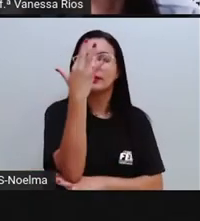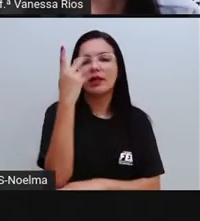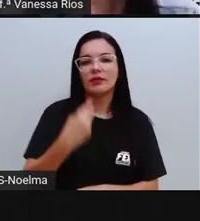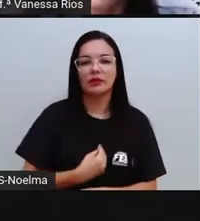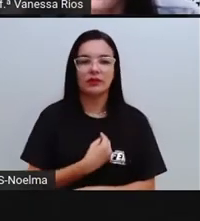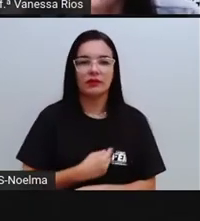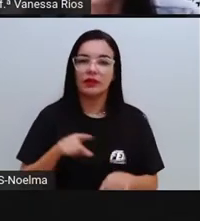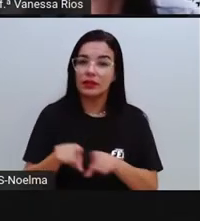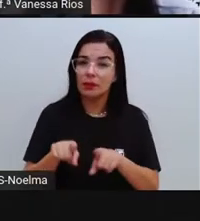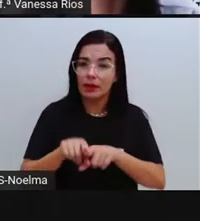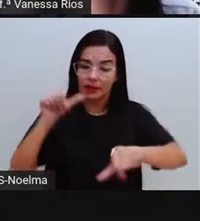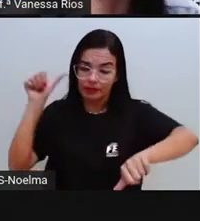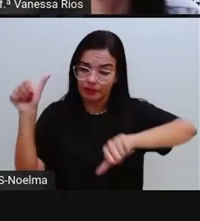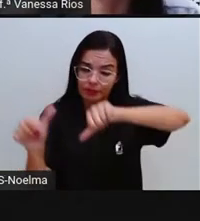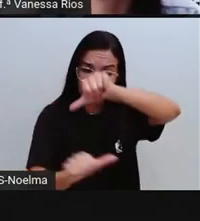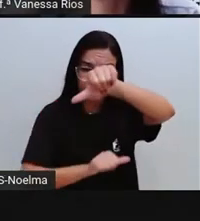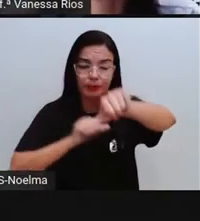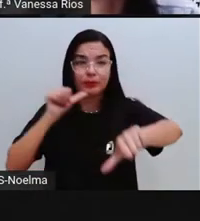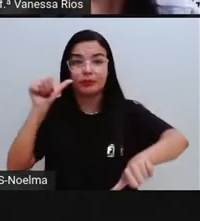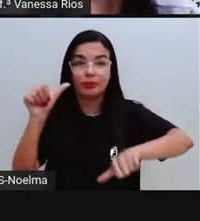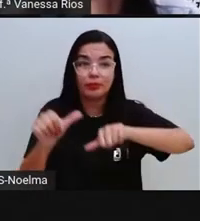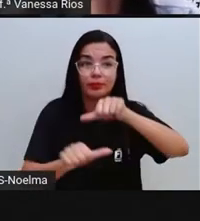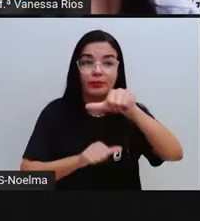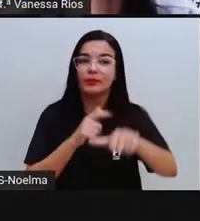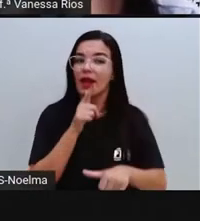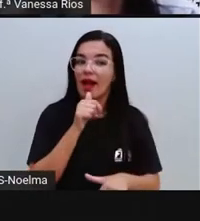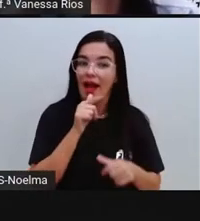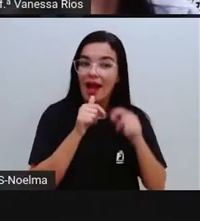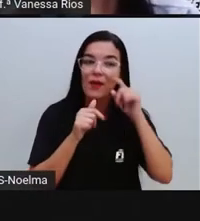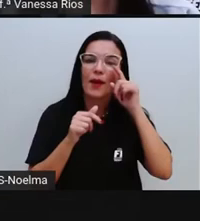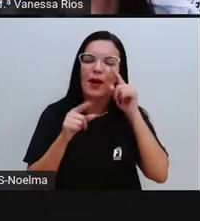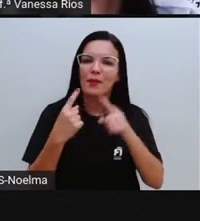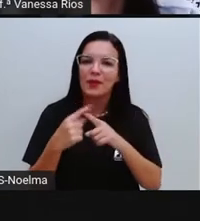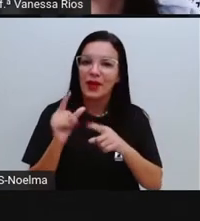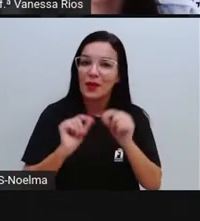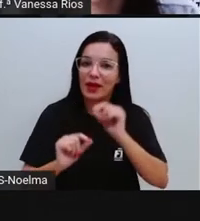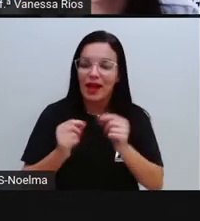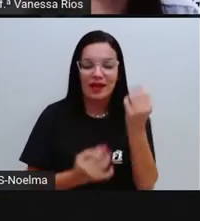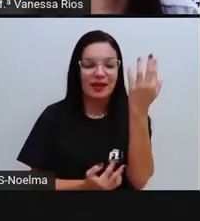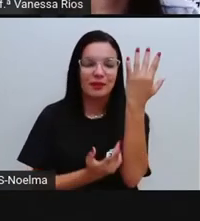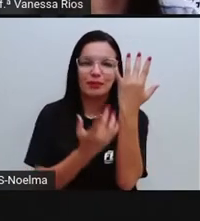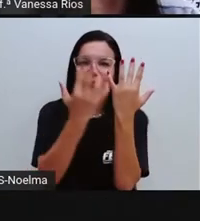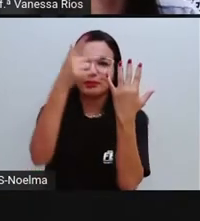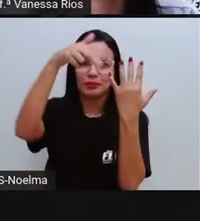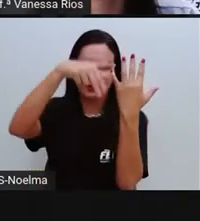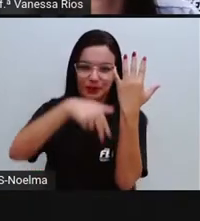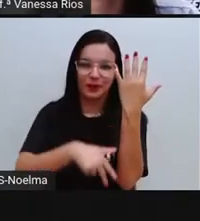renovação da água, que também é um elemento aí essencial para a nossa sobrevivência.